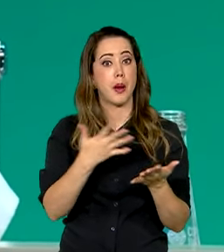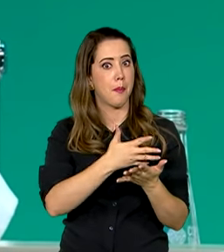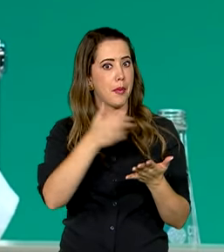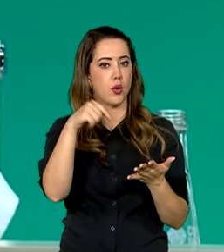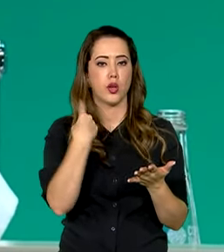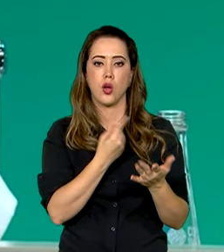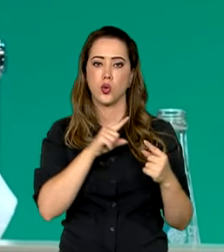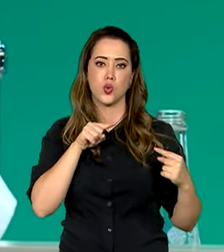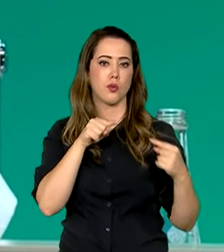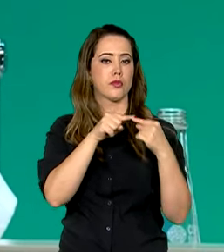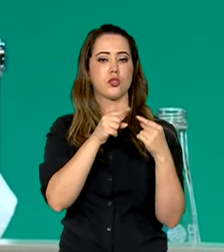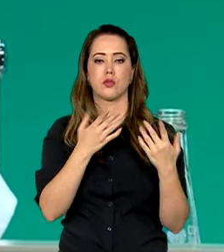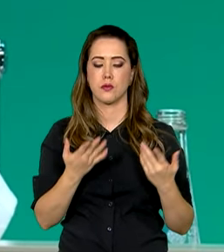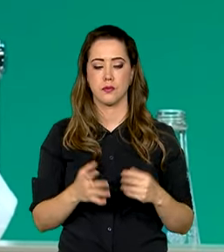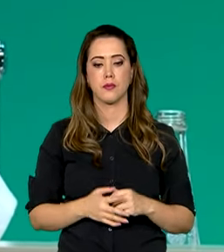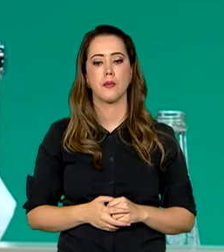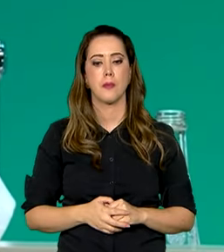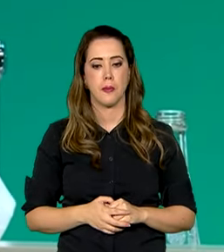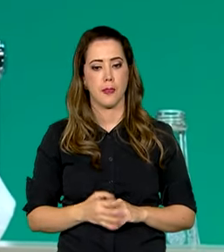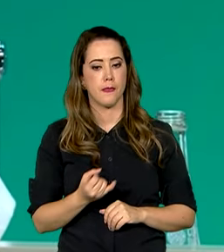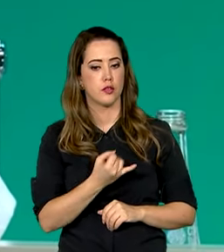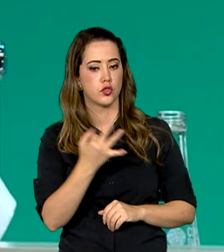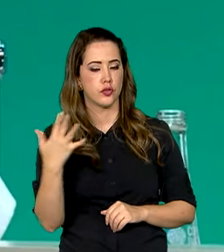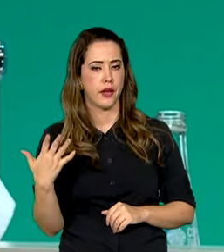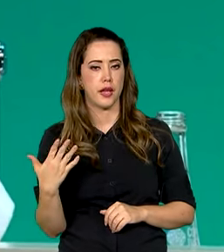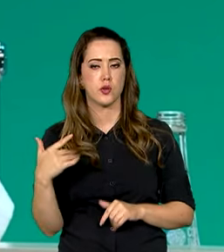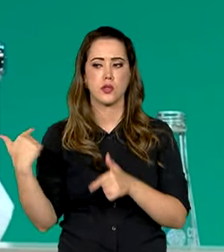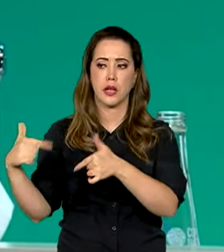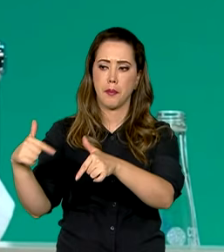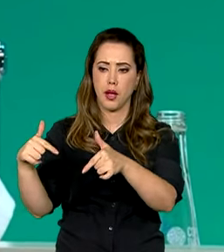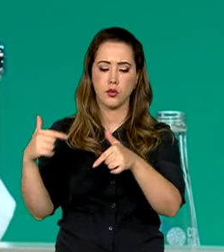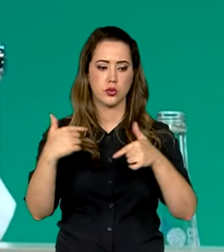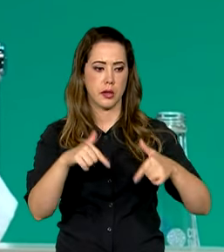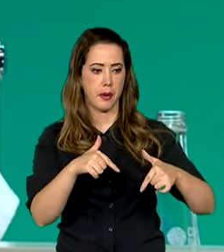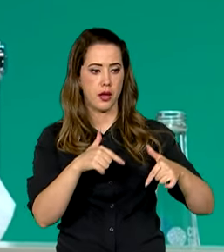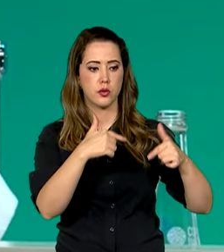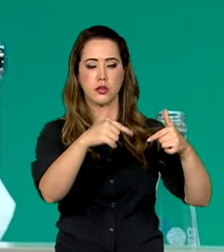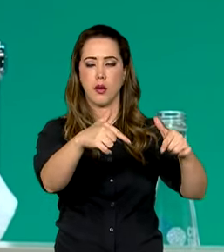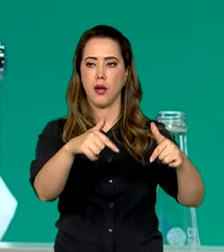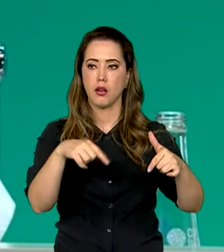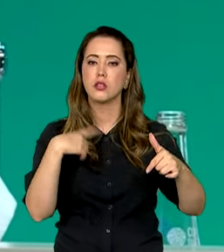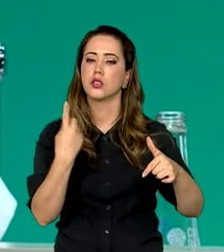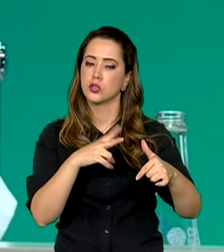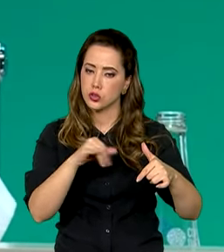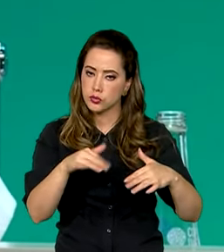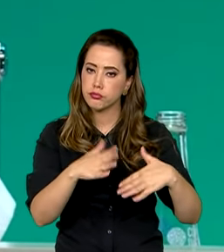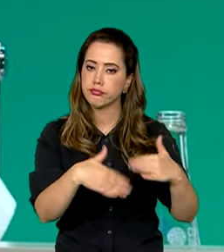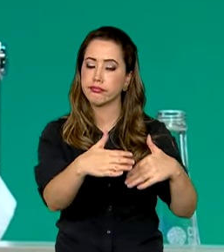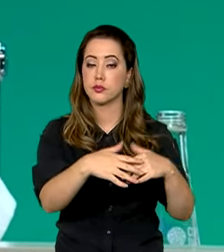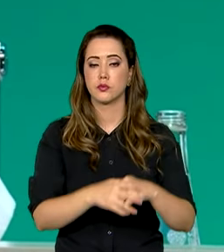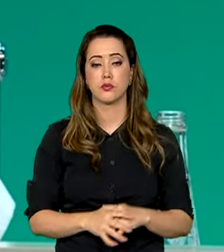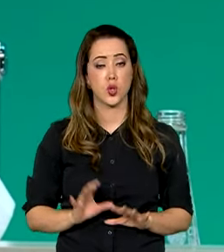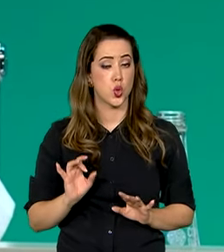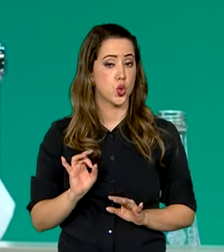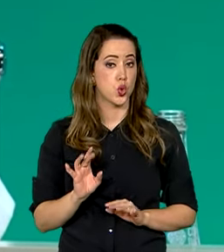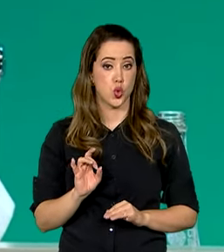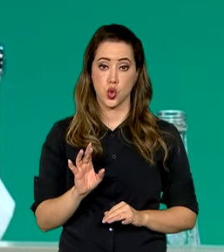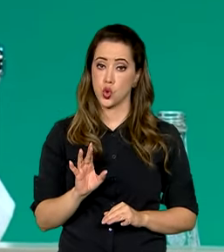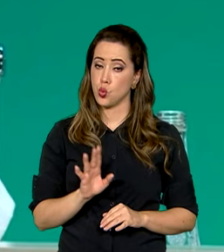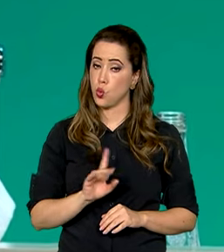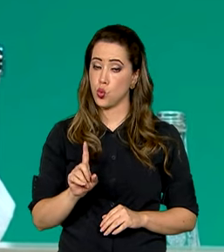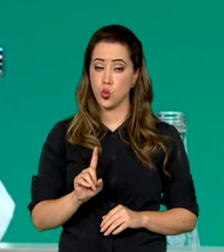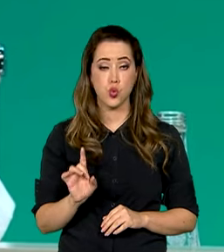Portanto, são várias frentes de atuação que nós estamos implementando. E, repito, não é apenas